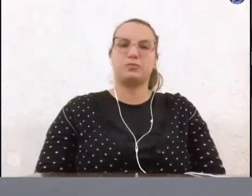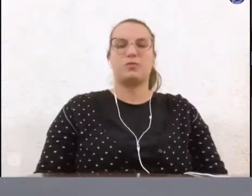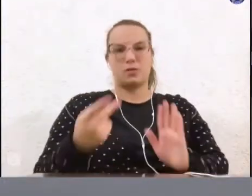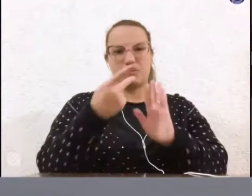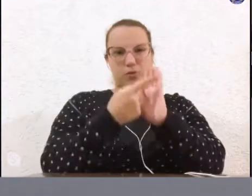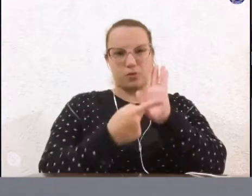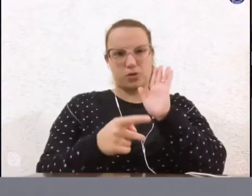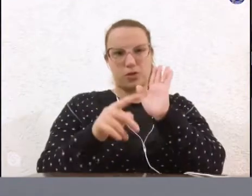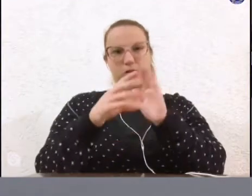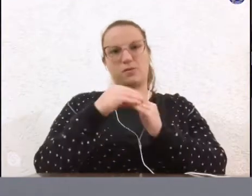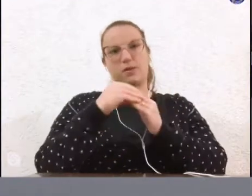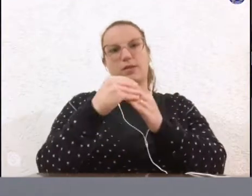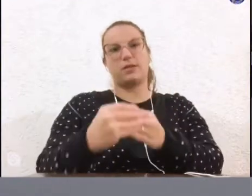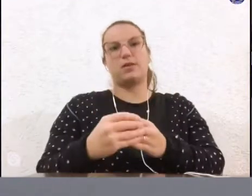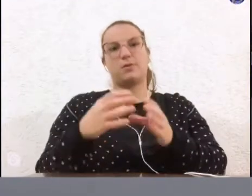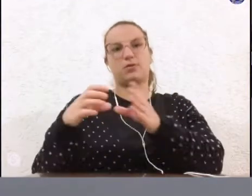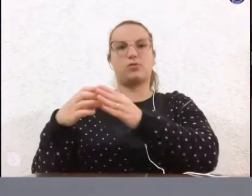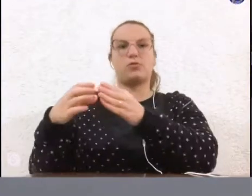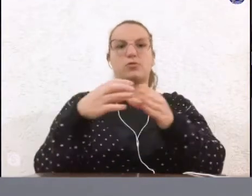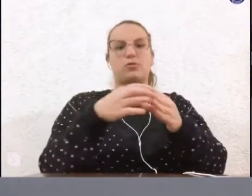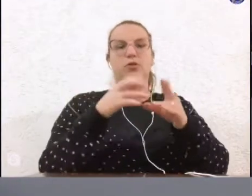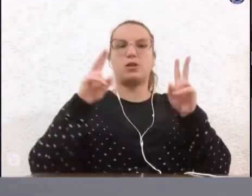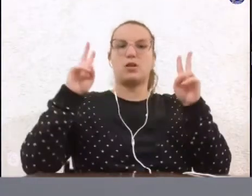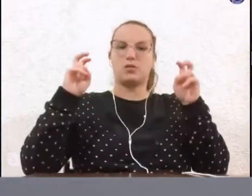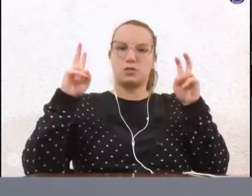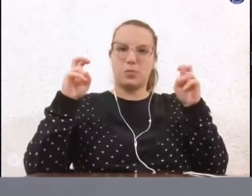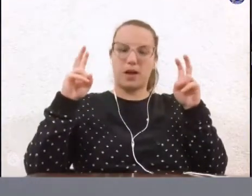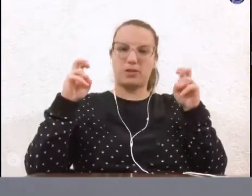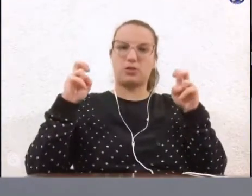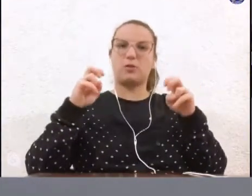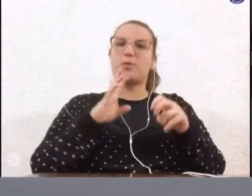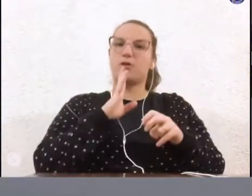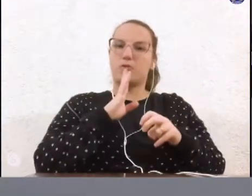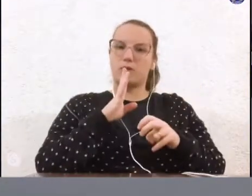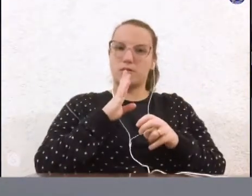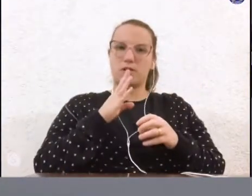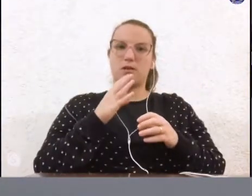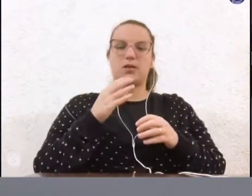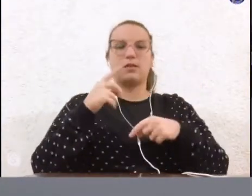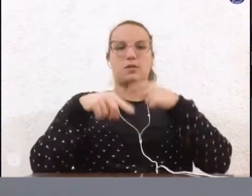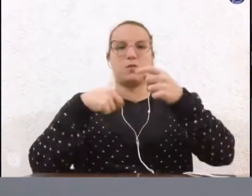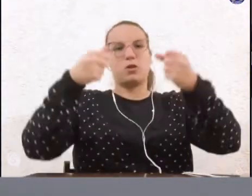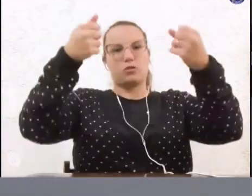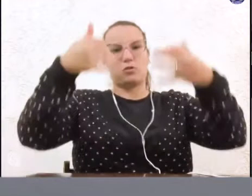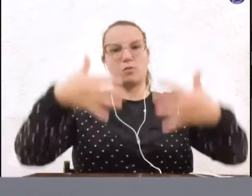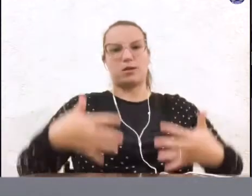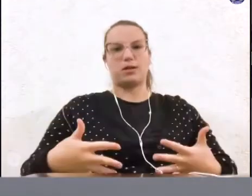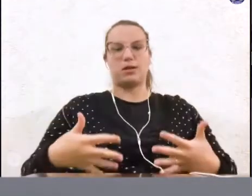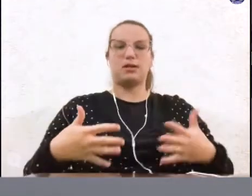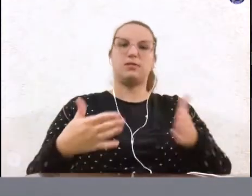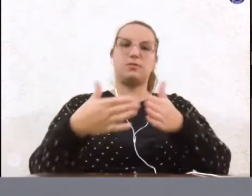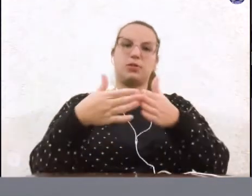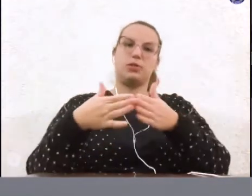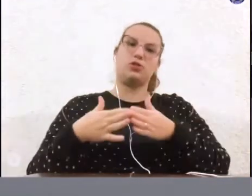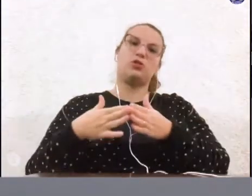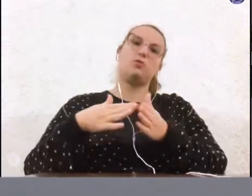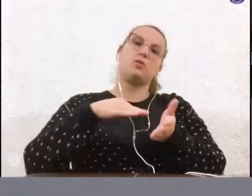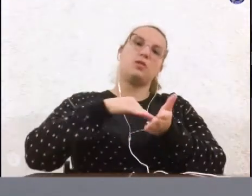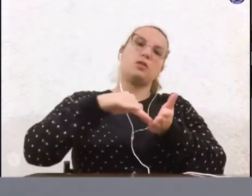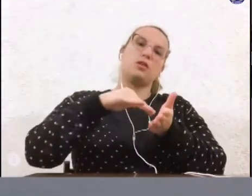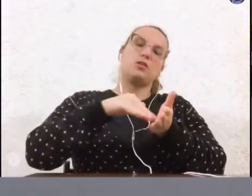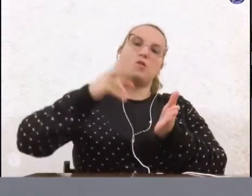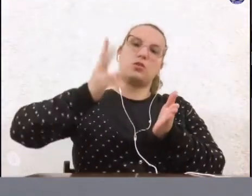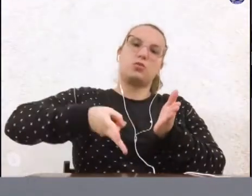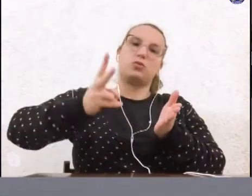encaminhado as comissões temáticas, para que tome conhecimento e faça seus pareceres. Solicito, secretário, que proceda à